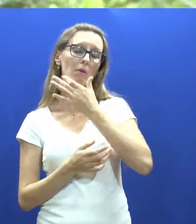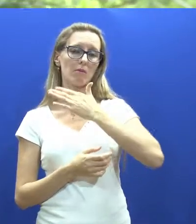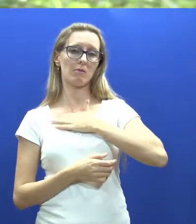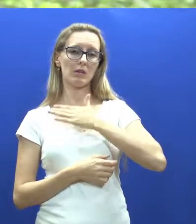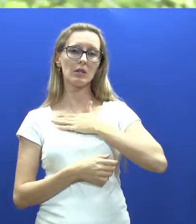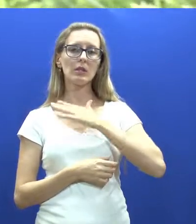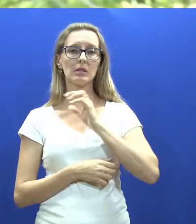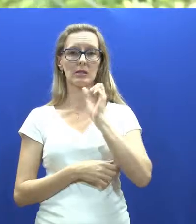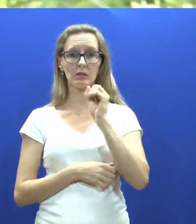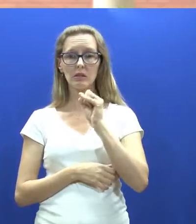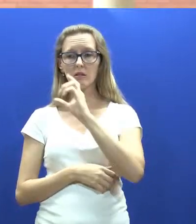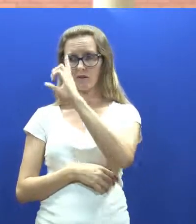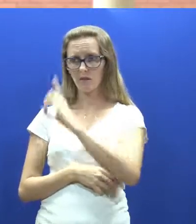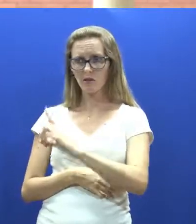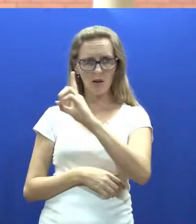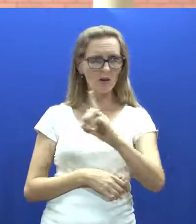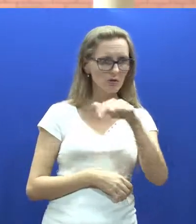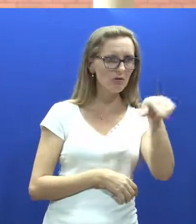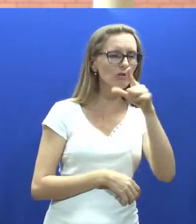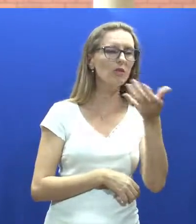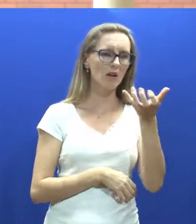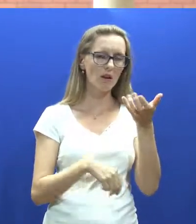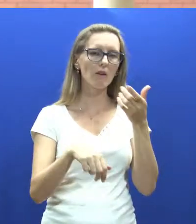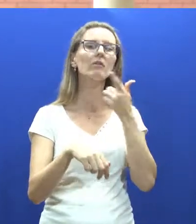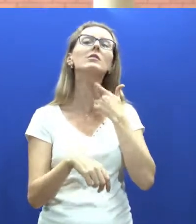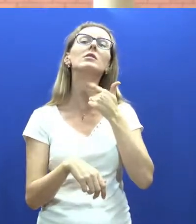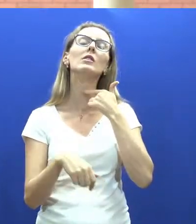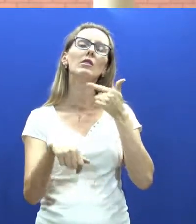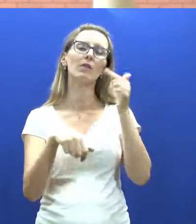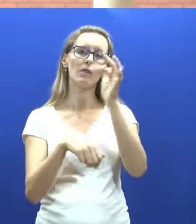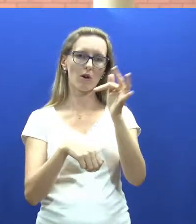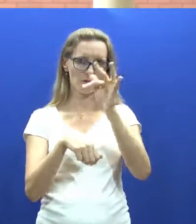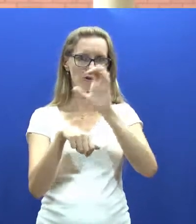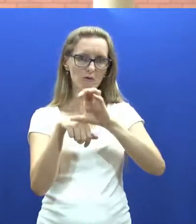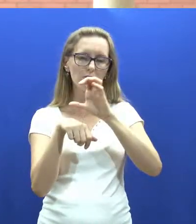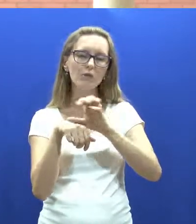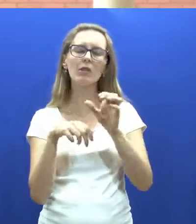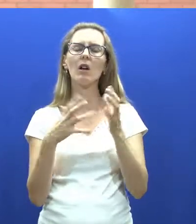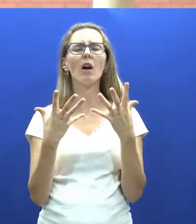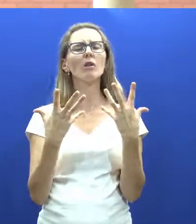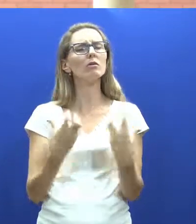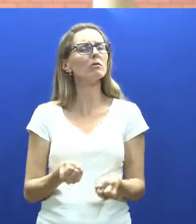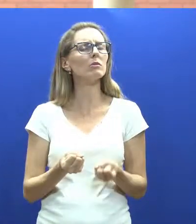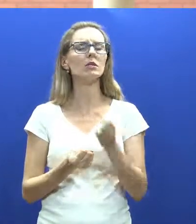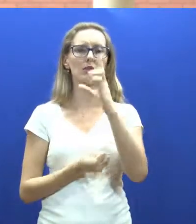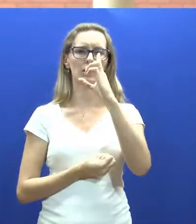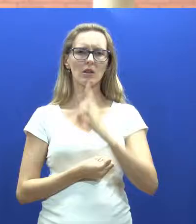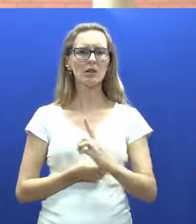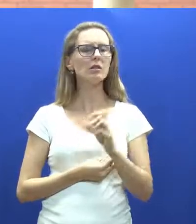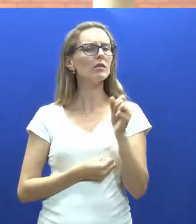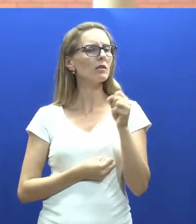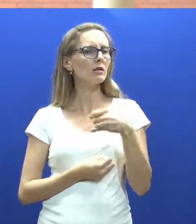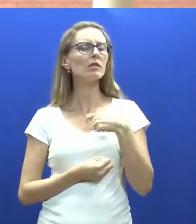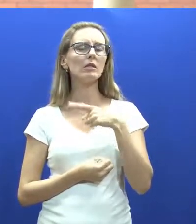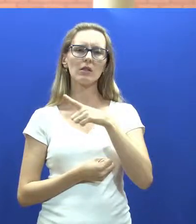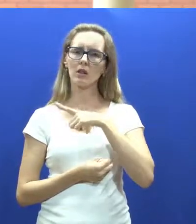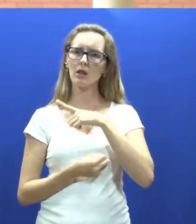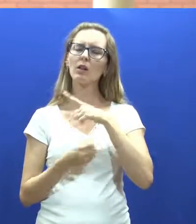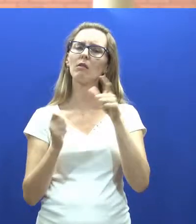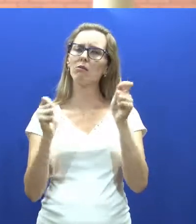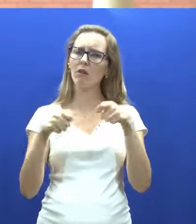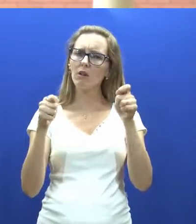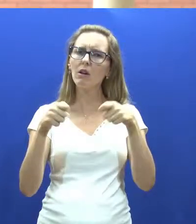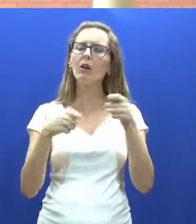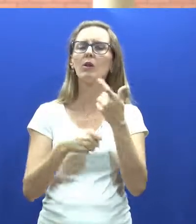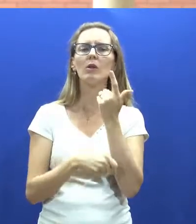é ótima, porque acho também devido a minha deficiência, que é mais fácil de acessibilizar. Meus projetos futuros são